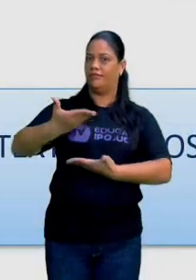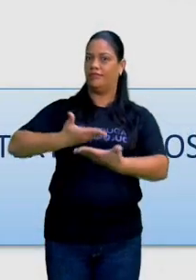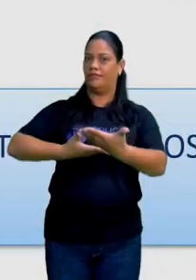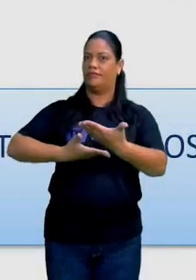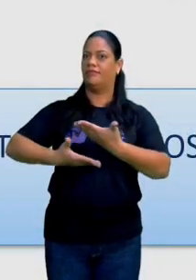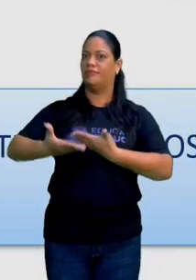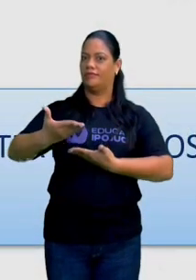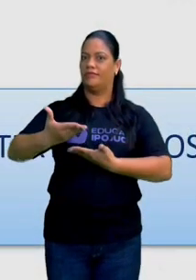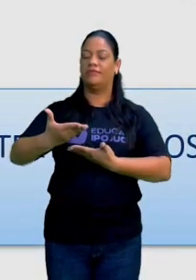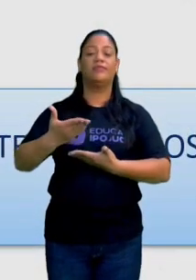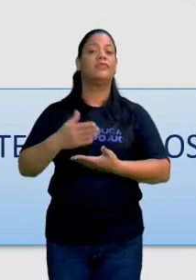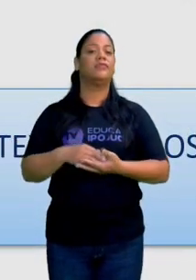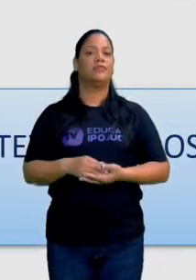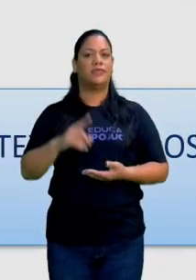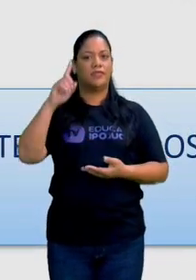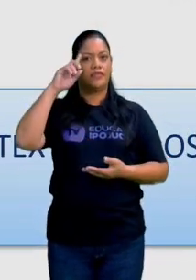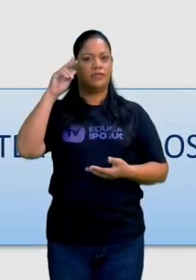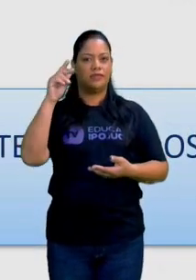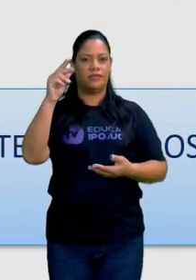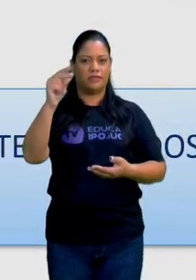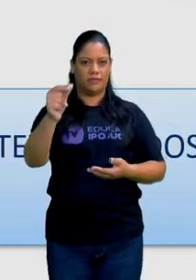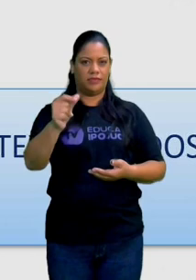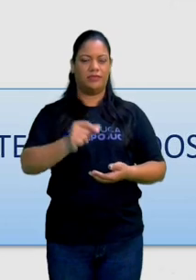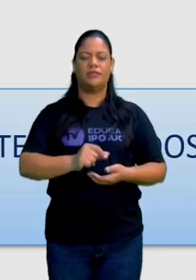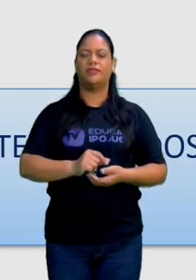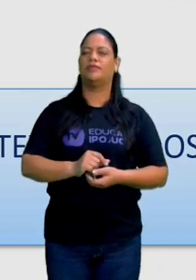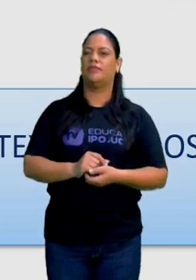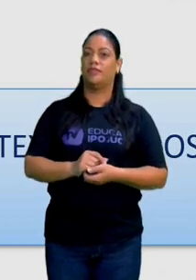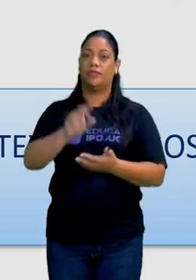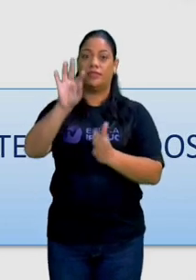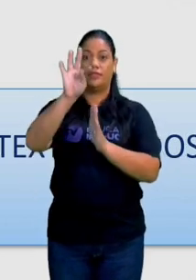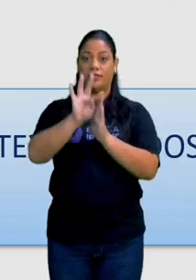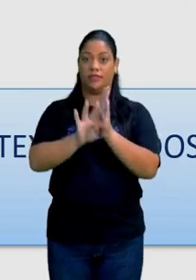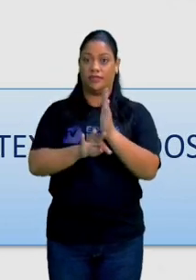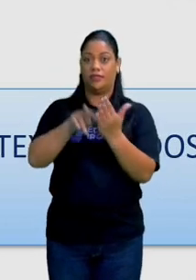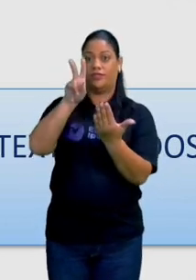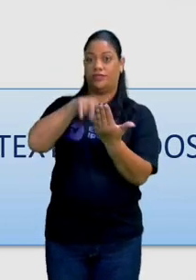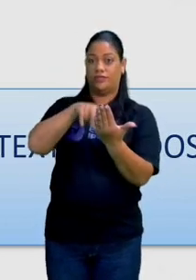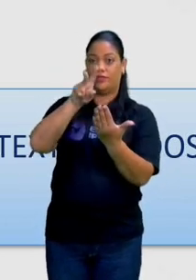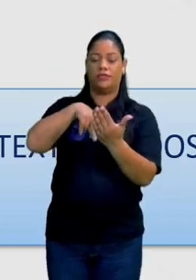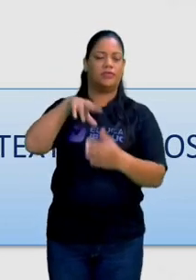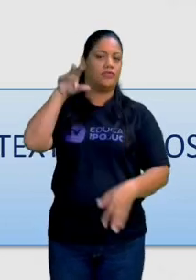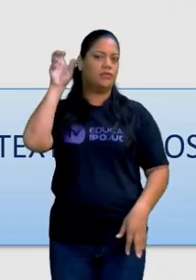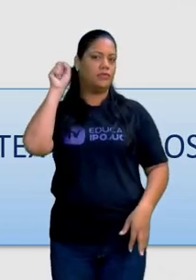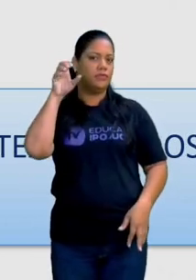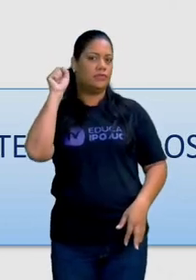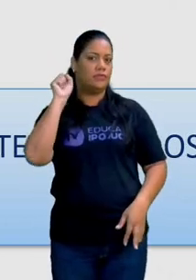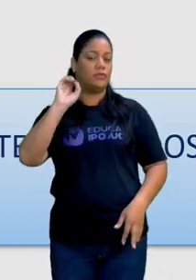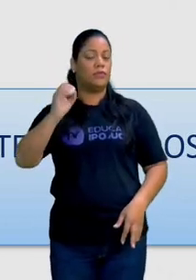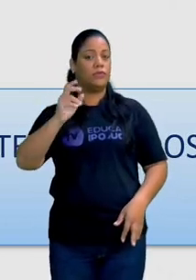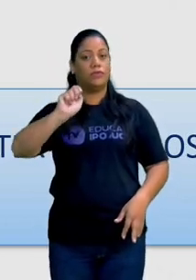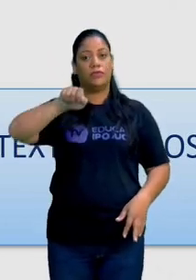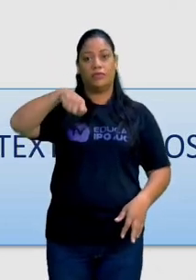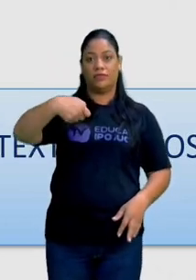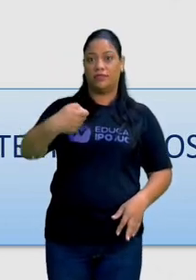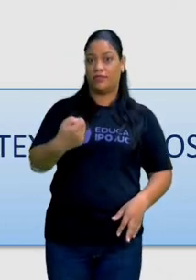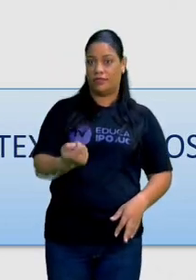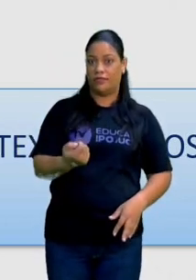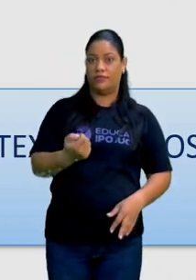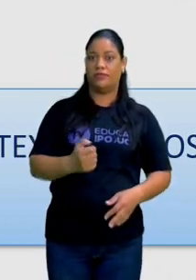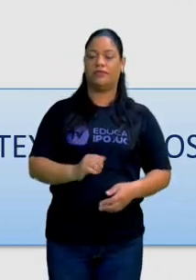a ideia central, intenção do autor em textos lidos e ouvidos ou sinalizados.